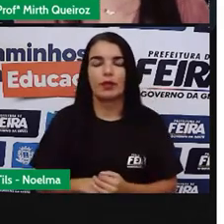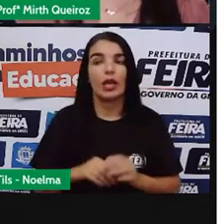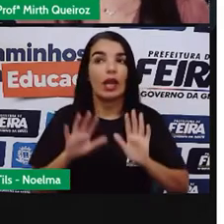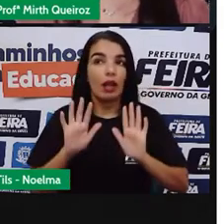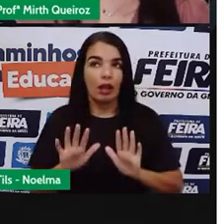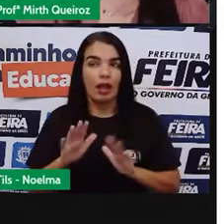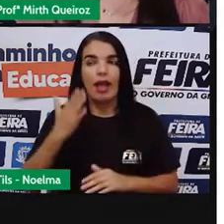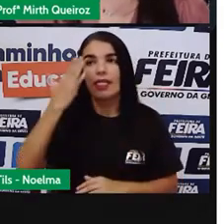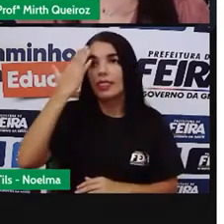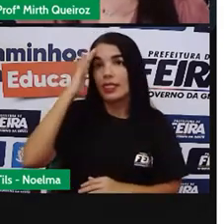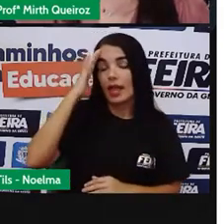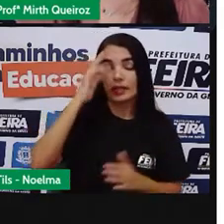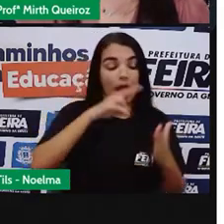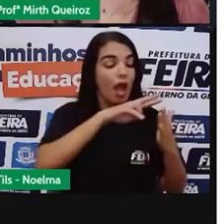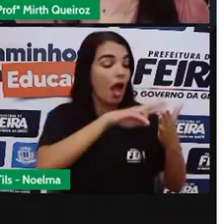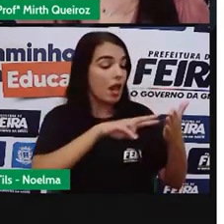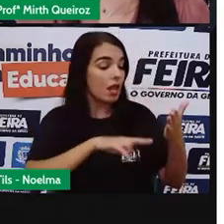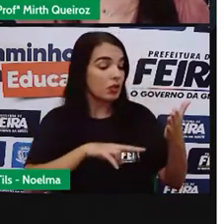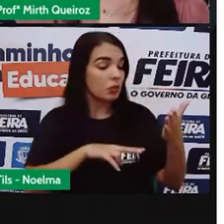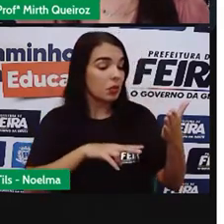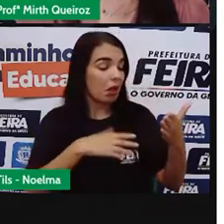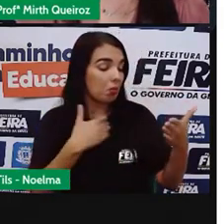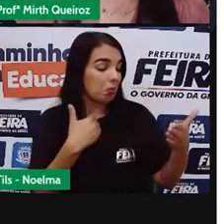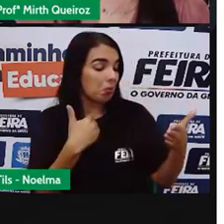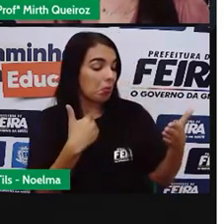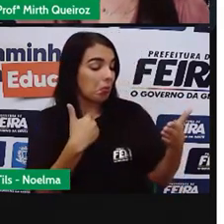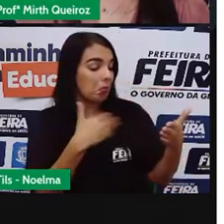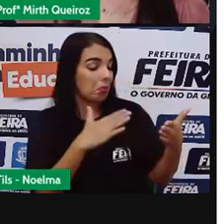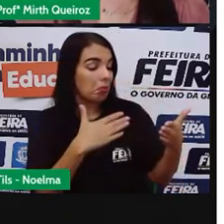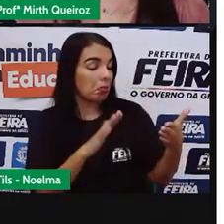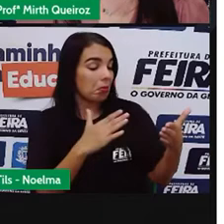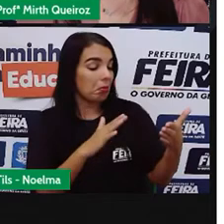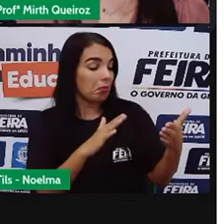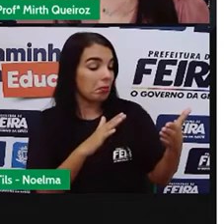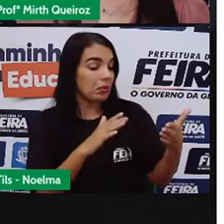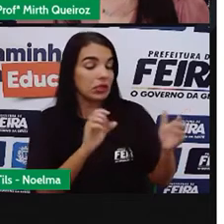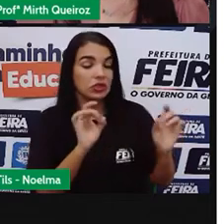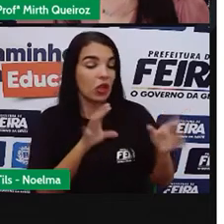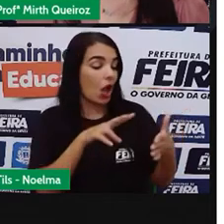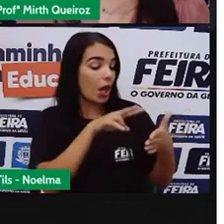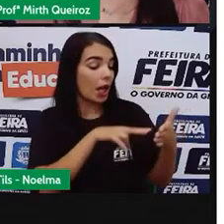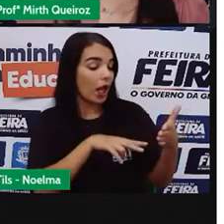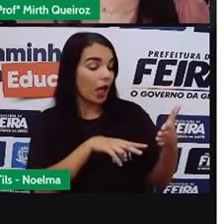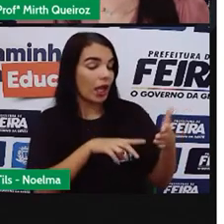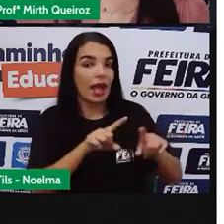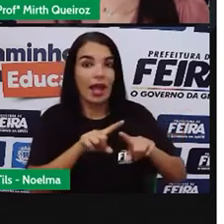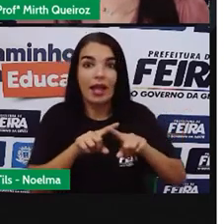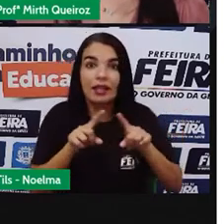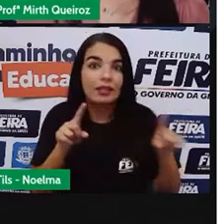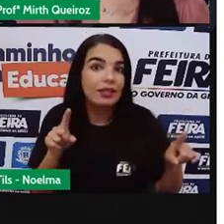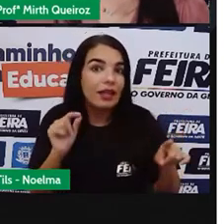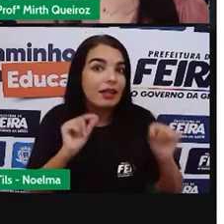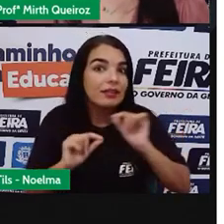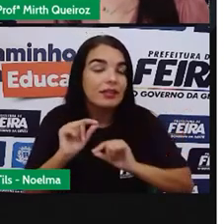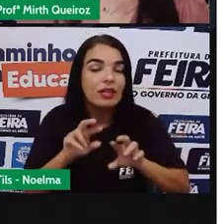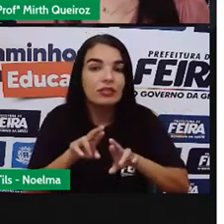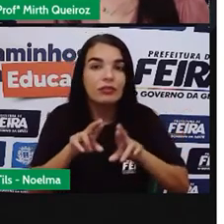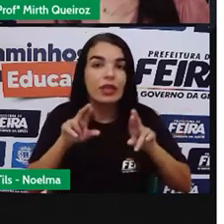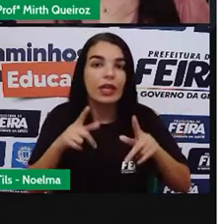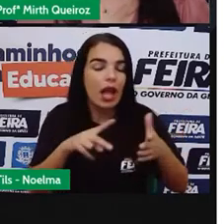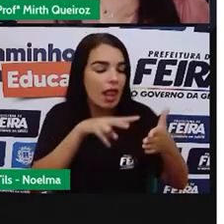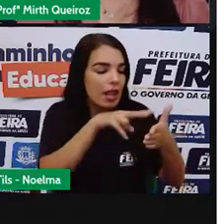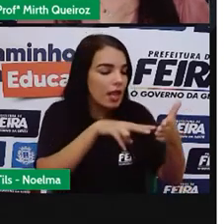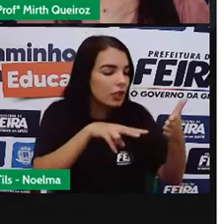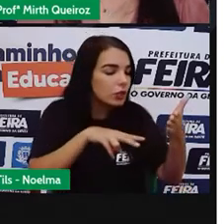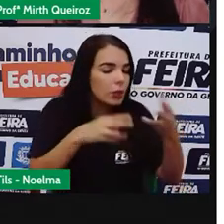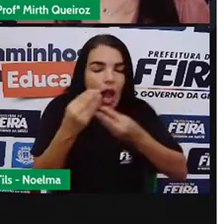Entenda que a leitura mecânica é bem diferente da leitura interpretativa. Você deve se perguntar com